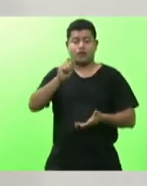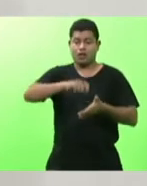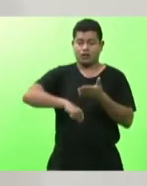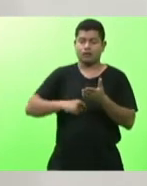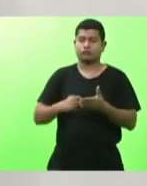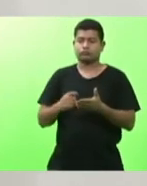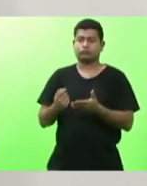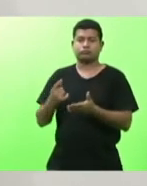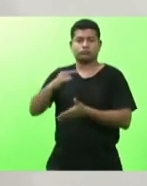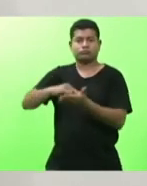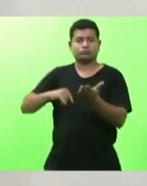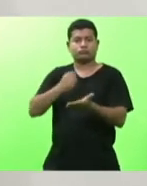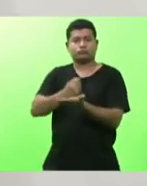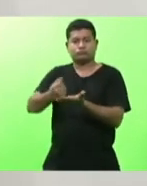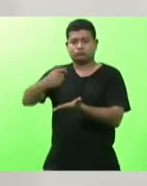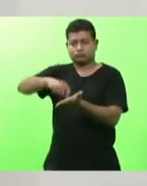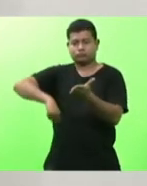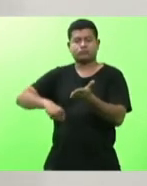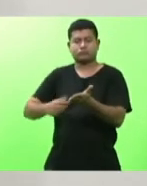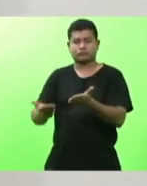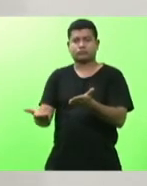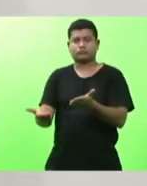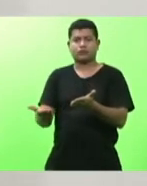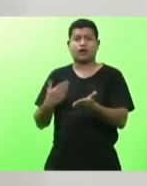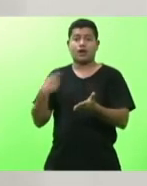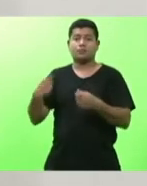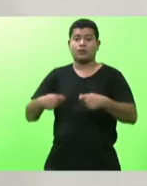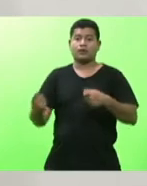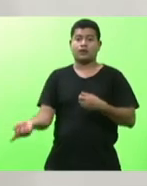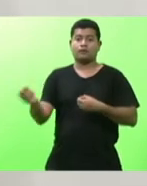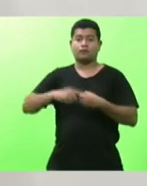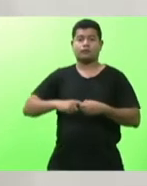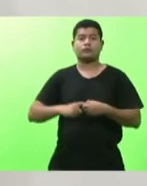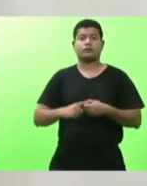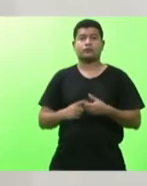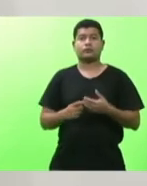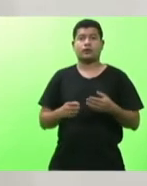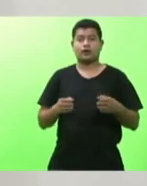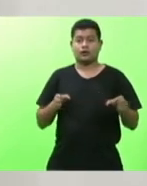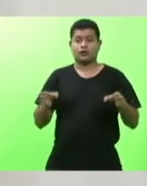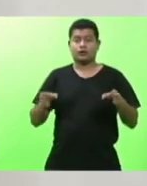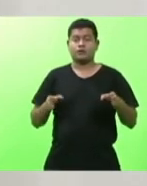do contrato ele vai ter que pagar então ele tem um prazo para